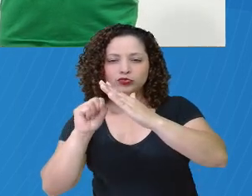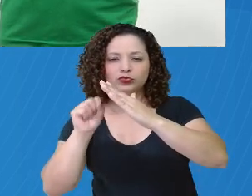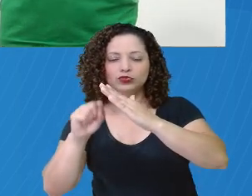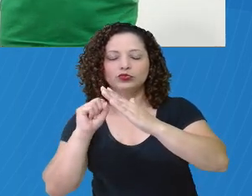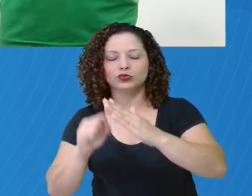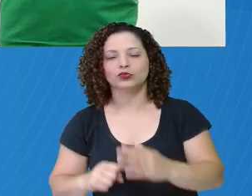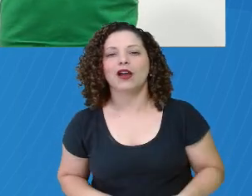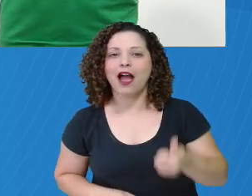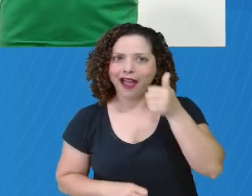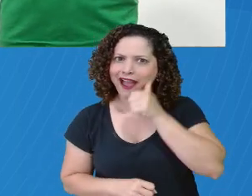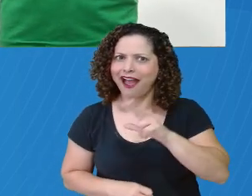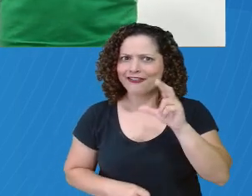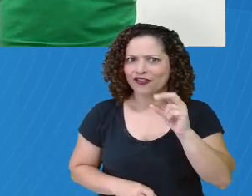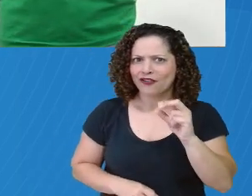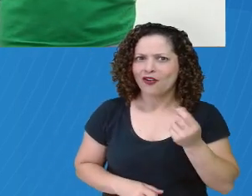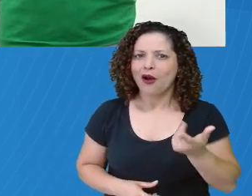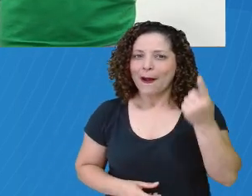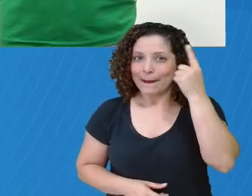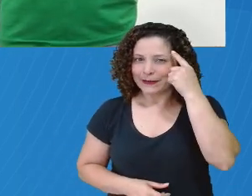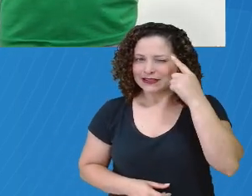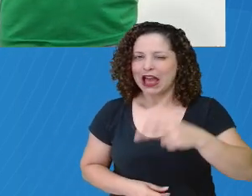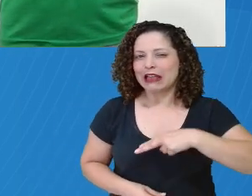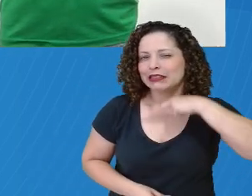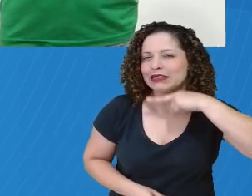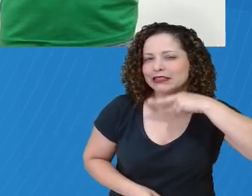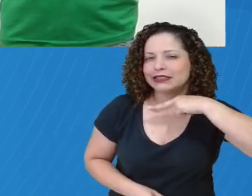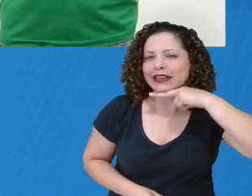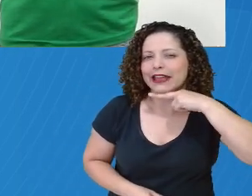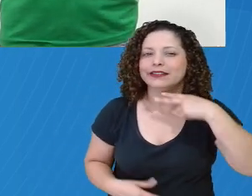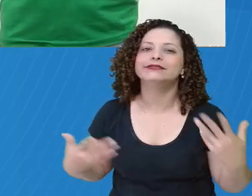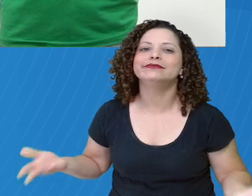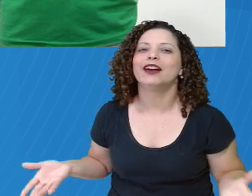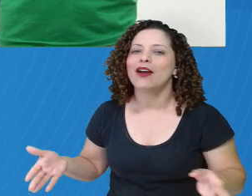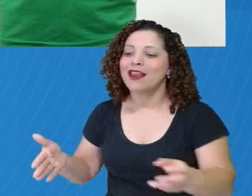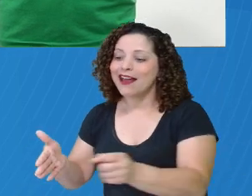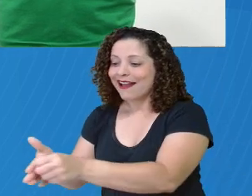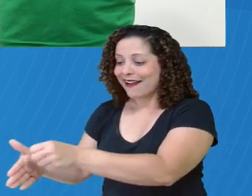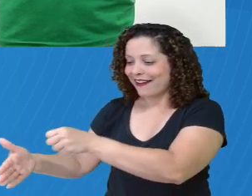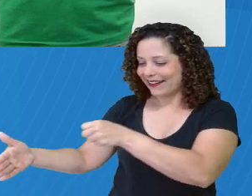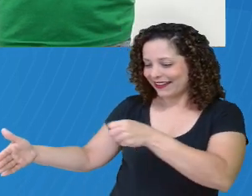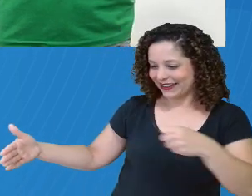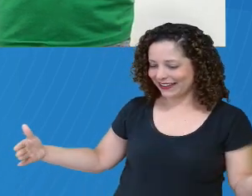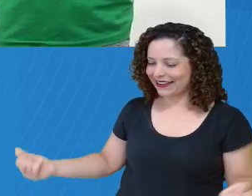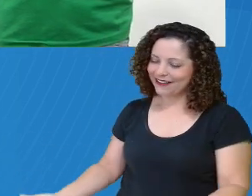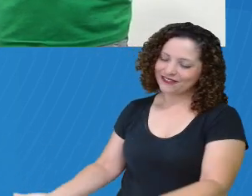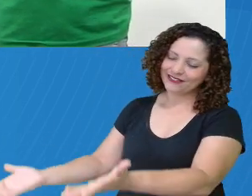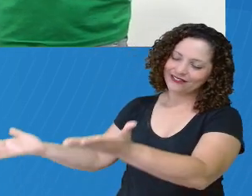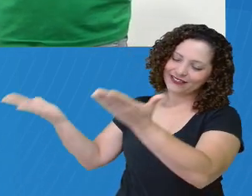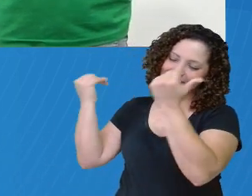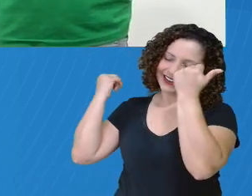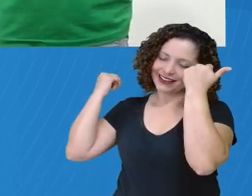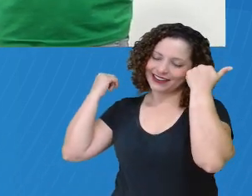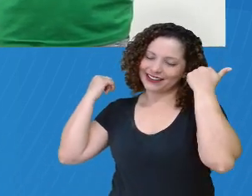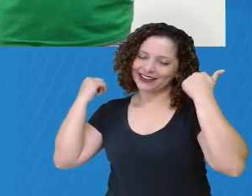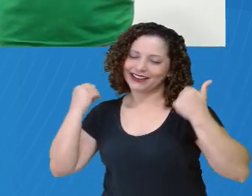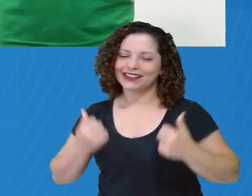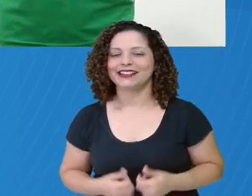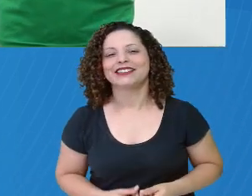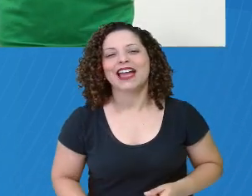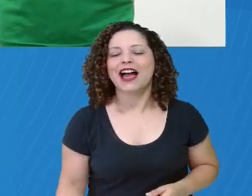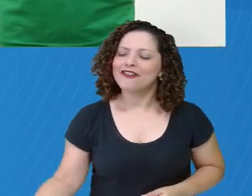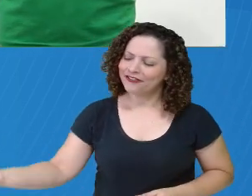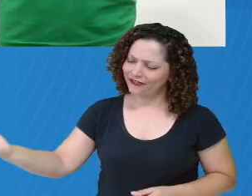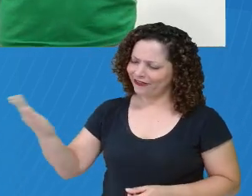acha logo o é a Chapeuzinho Vermelho. O que é que a vovó faz? Entre minha filha. Venha-se